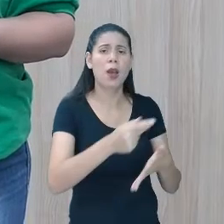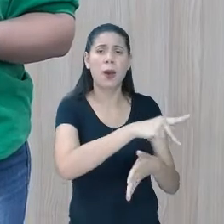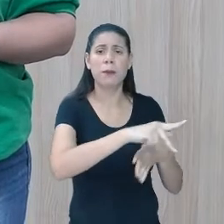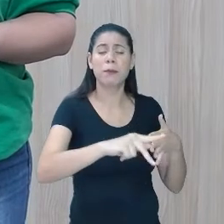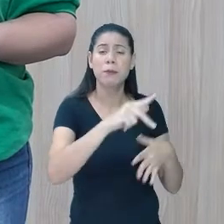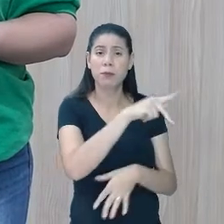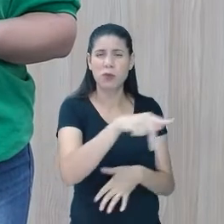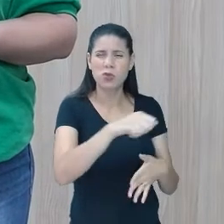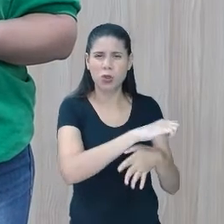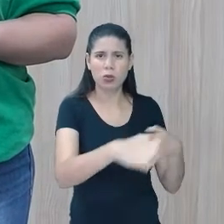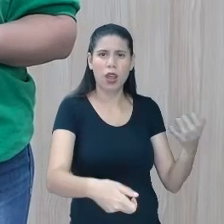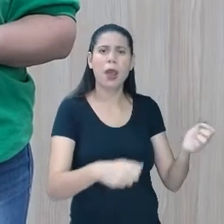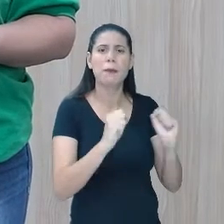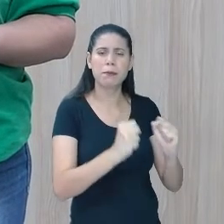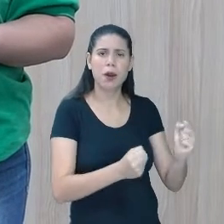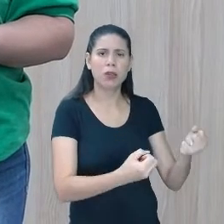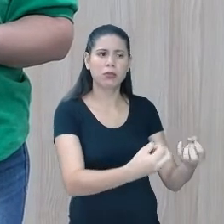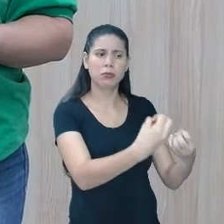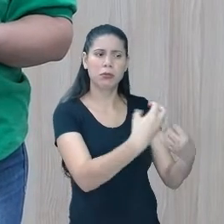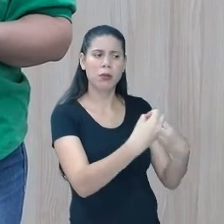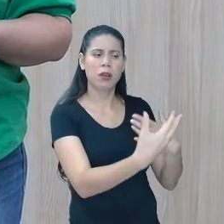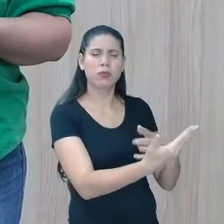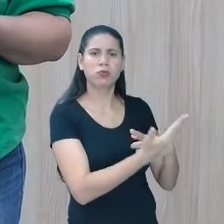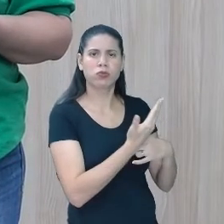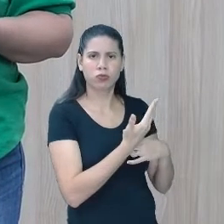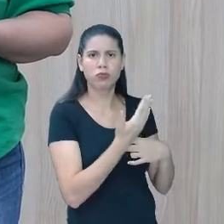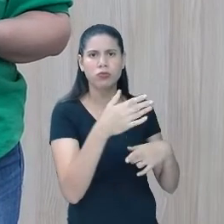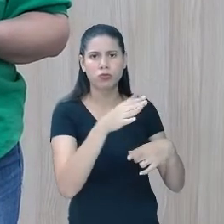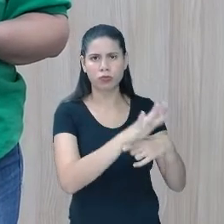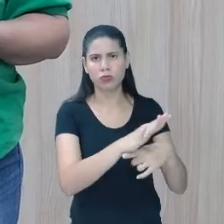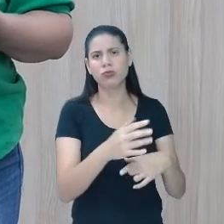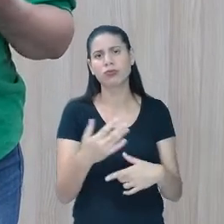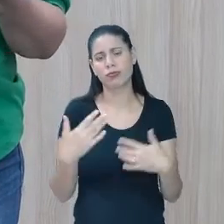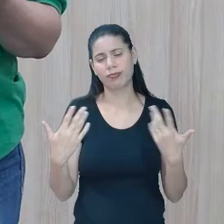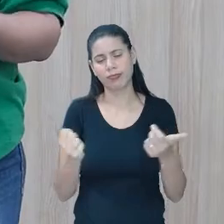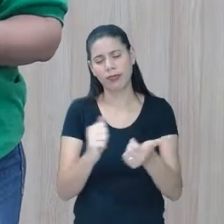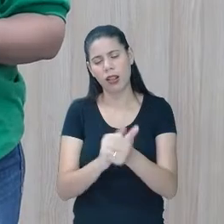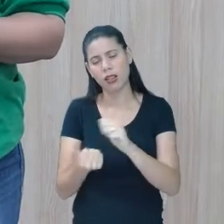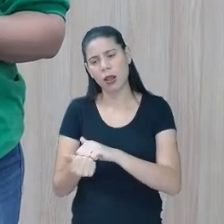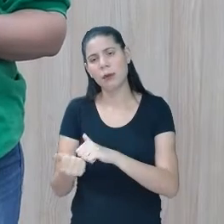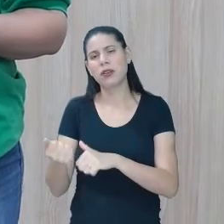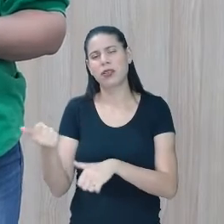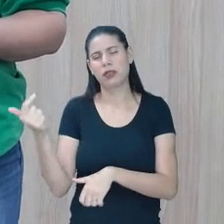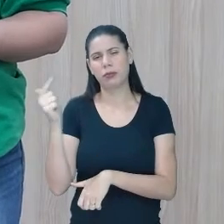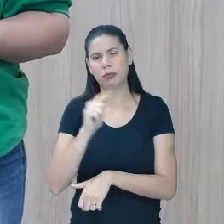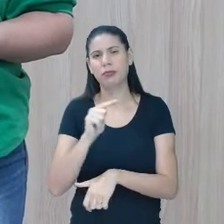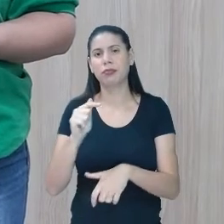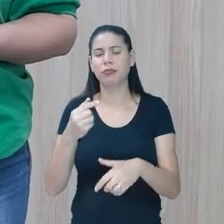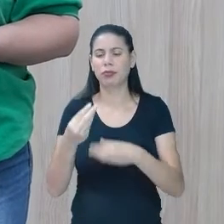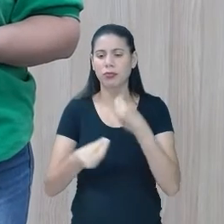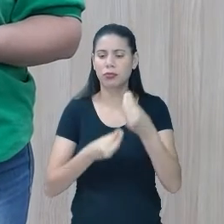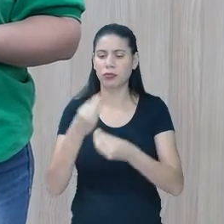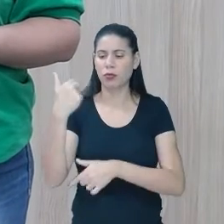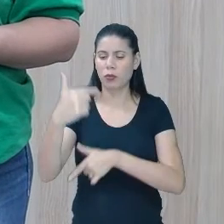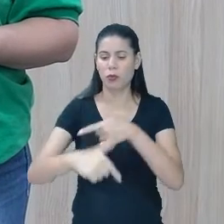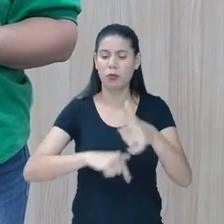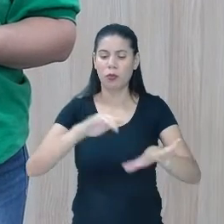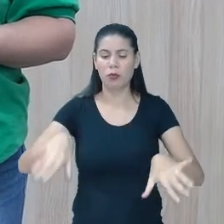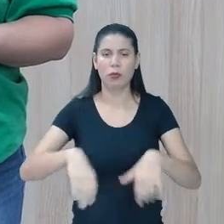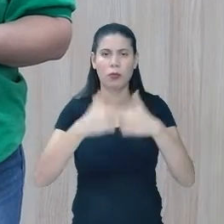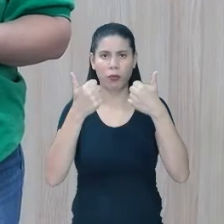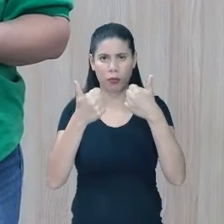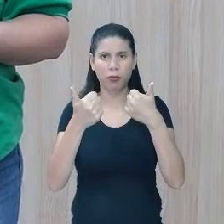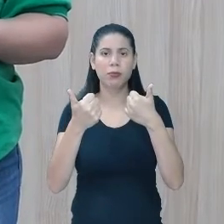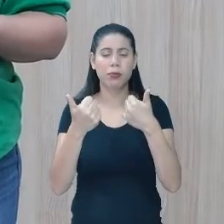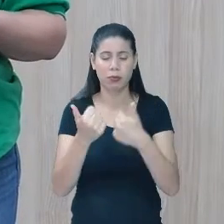AE, ele vai ter muito a contribuir com essa adaptação, não só do estudante, como com o seu trabalho, professor.